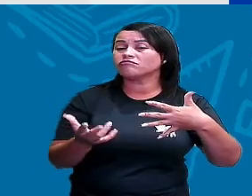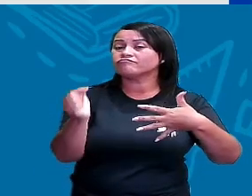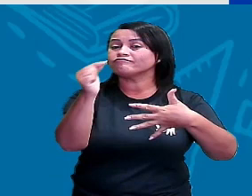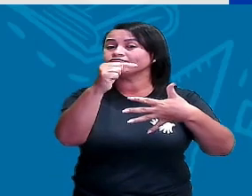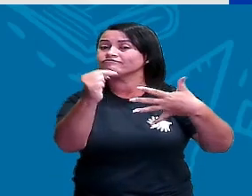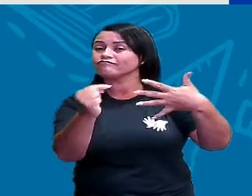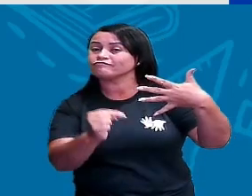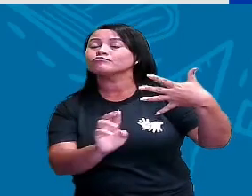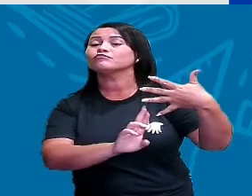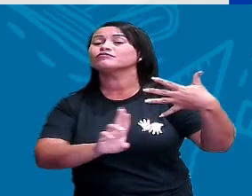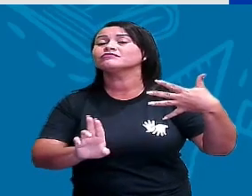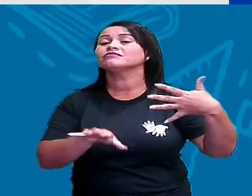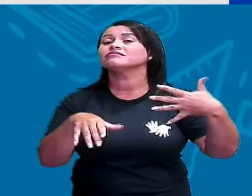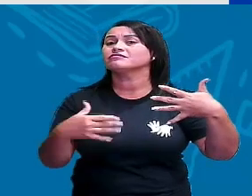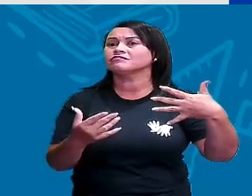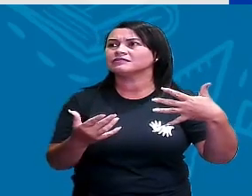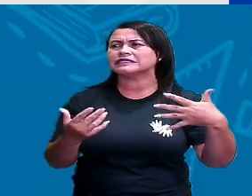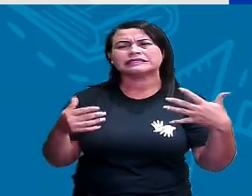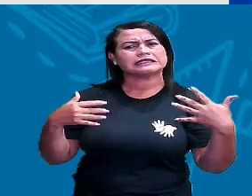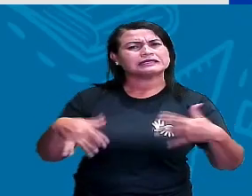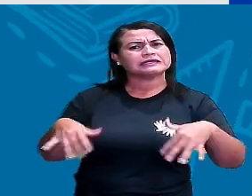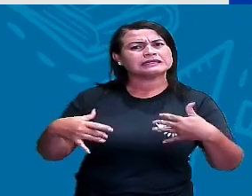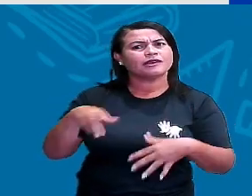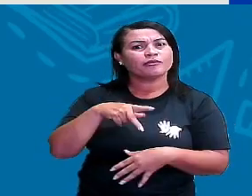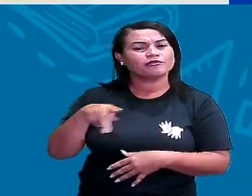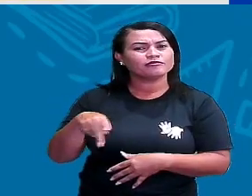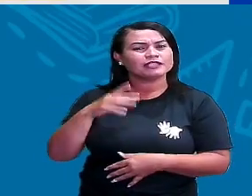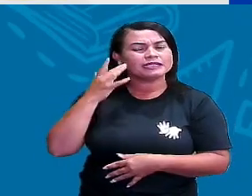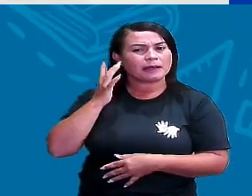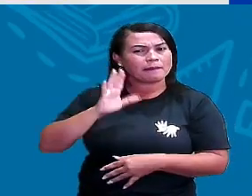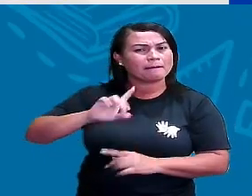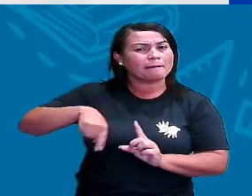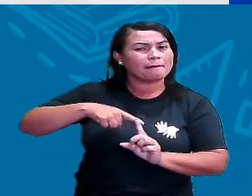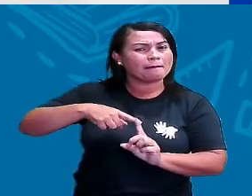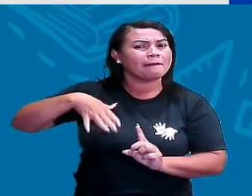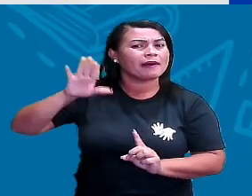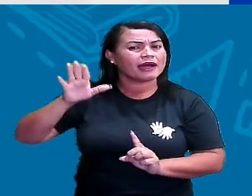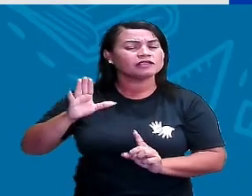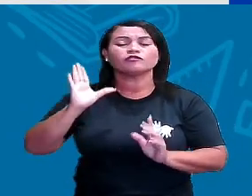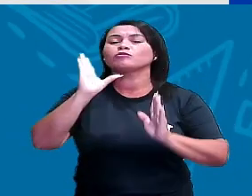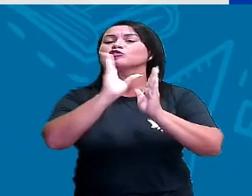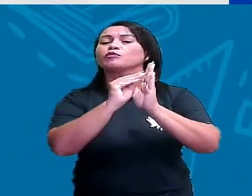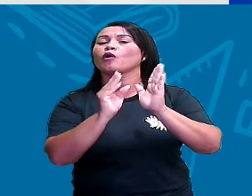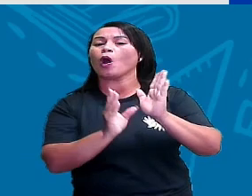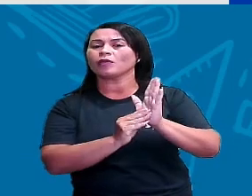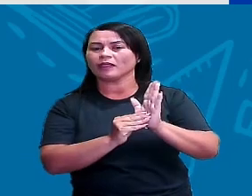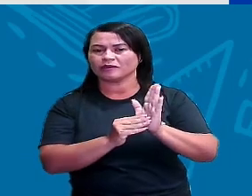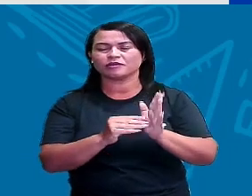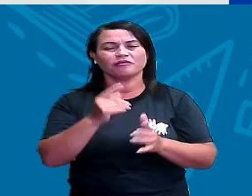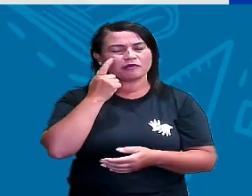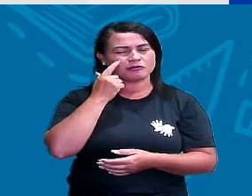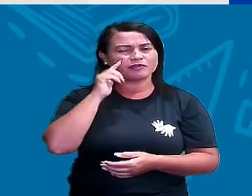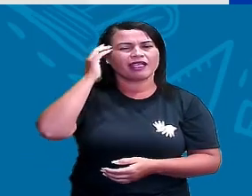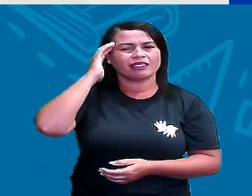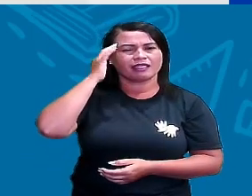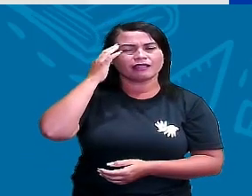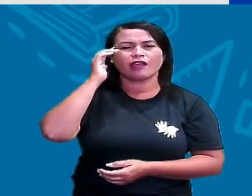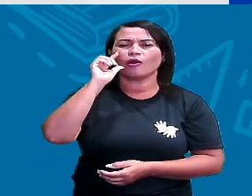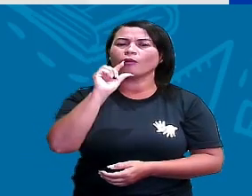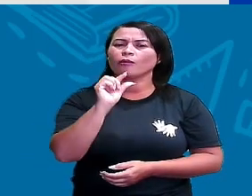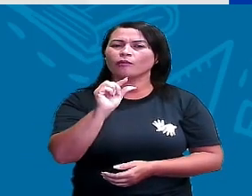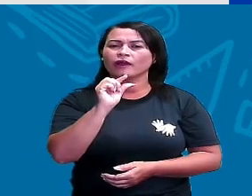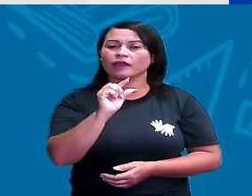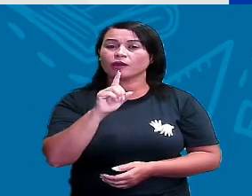Eita, professora! Será que tem mais ou a gente já vai para o conteúdo? Vamos para o conteúdo então? Então vamos entender um pouquinho